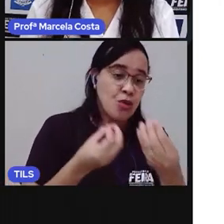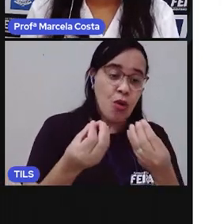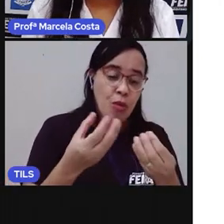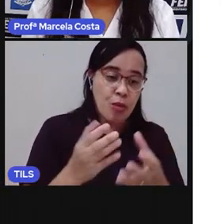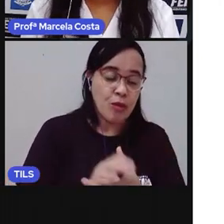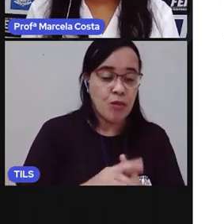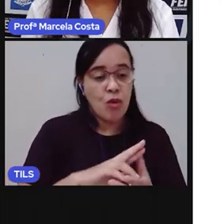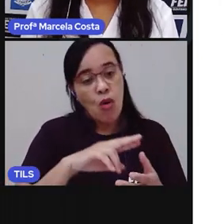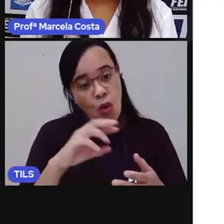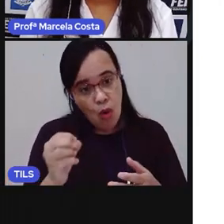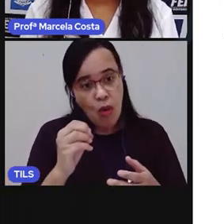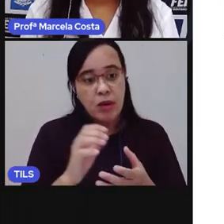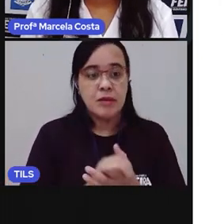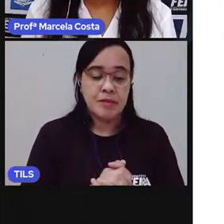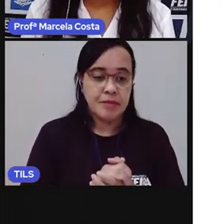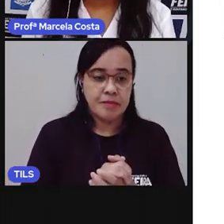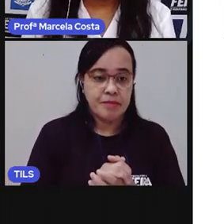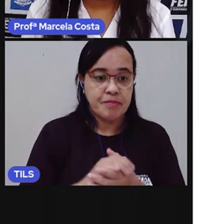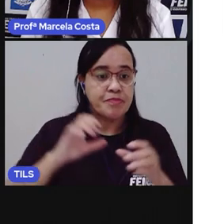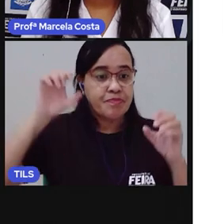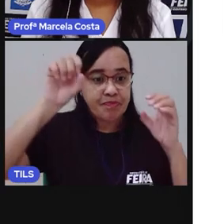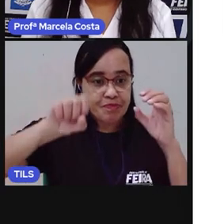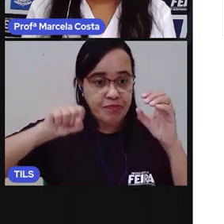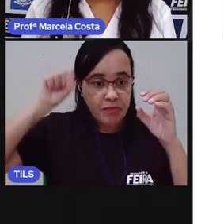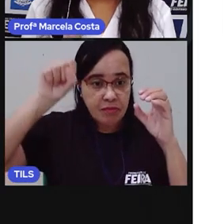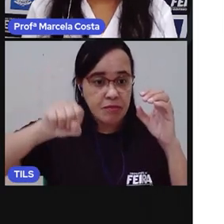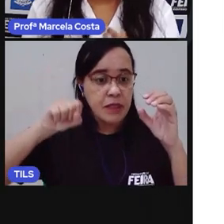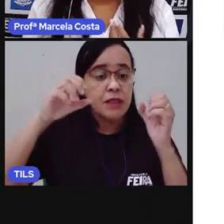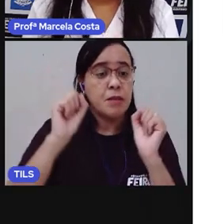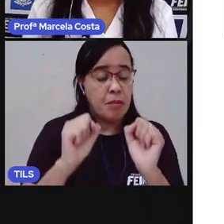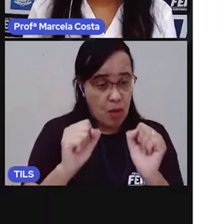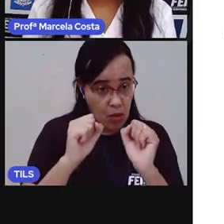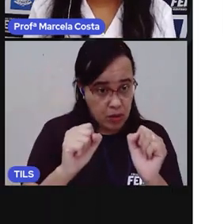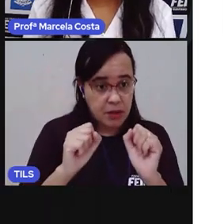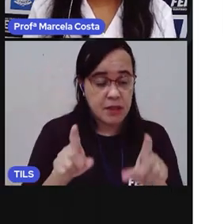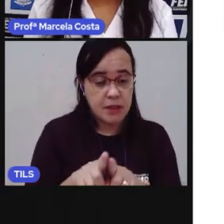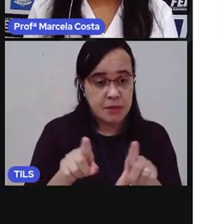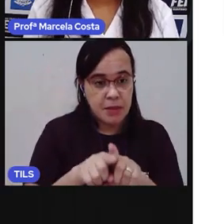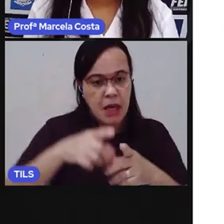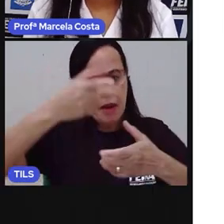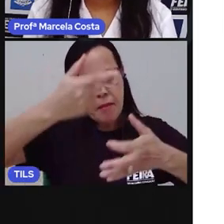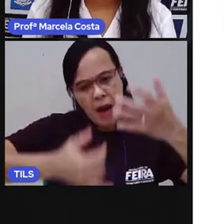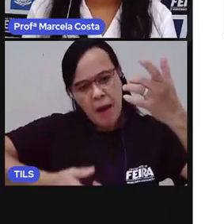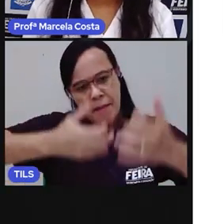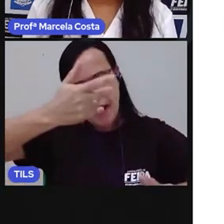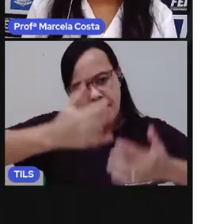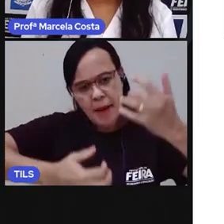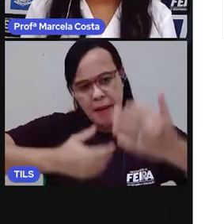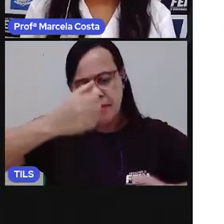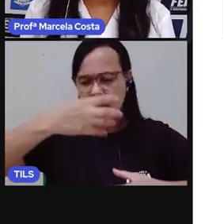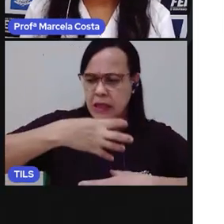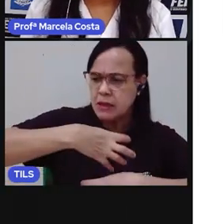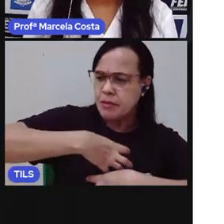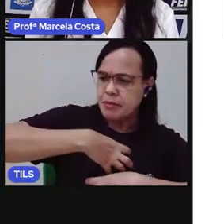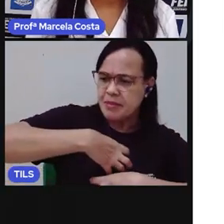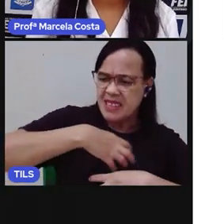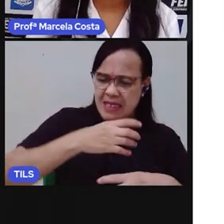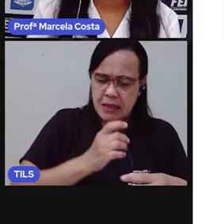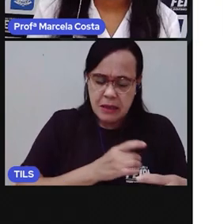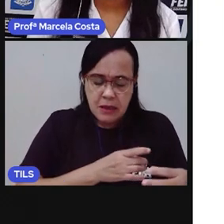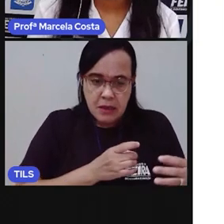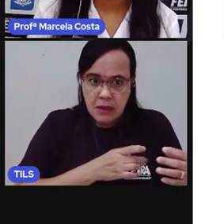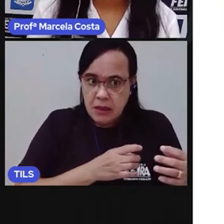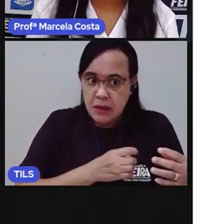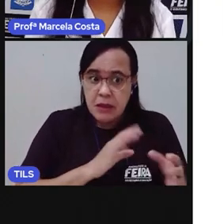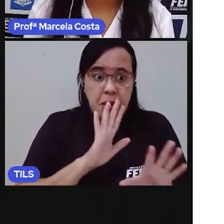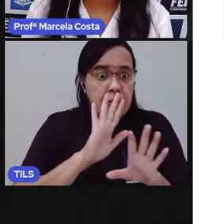ou você pode gravar um vídeo falando que medos são eles que você sente ou que você